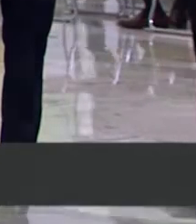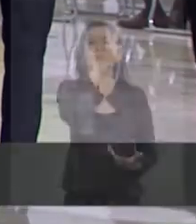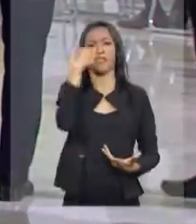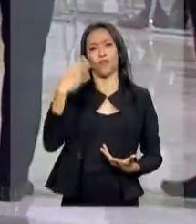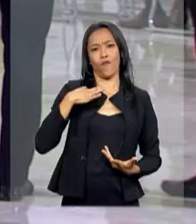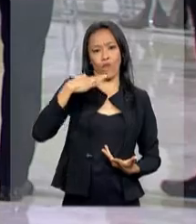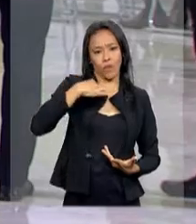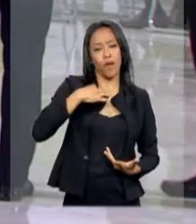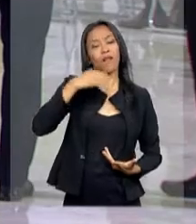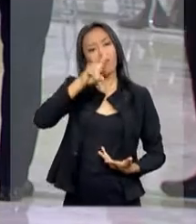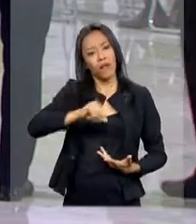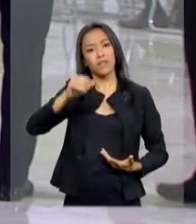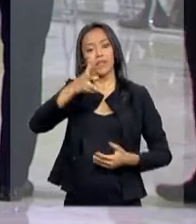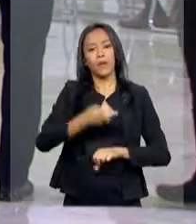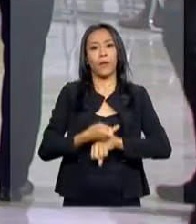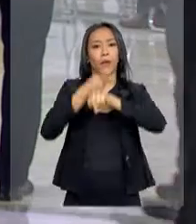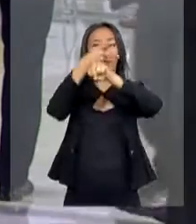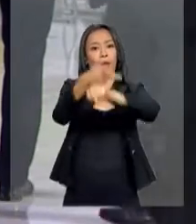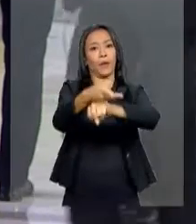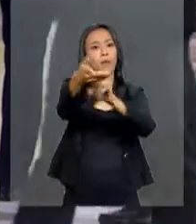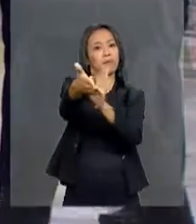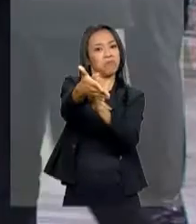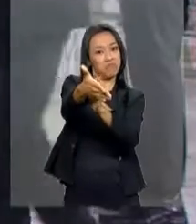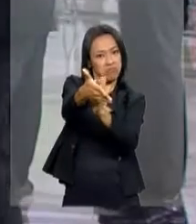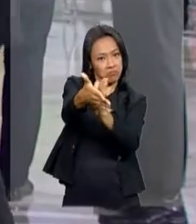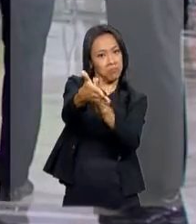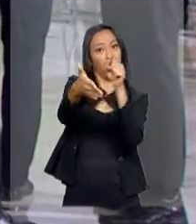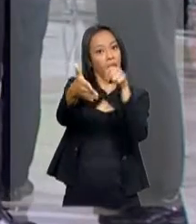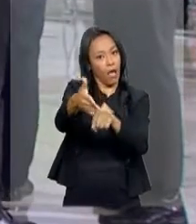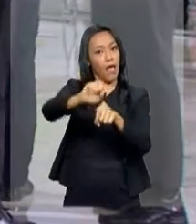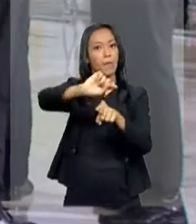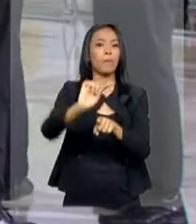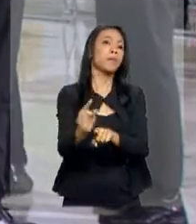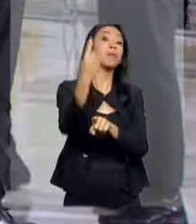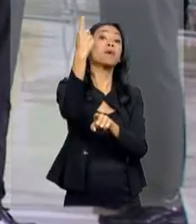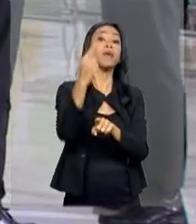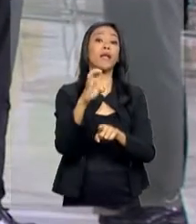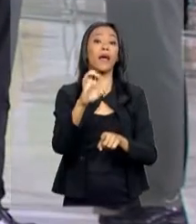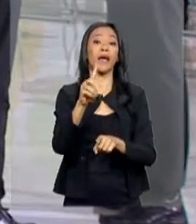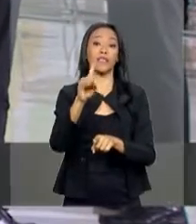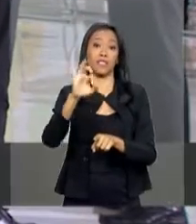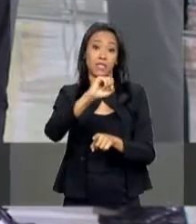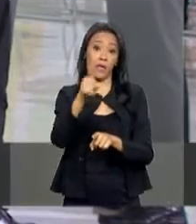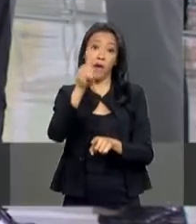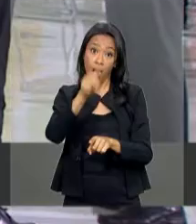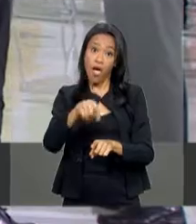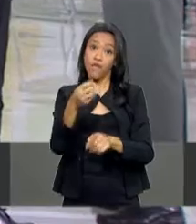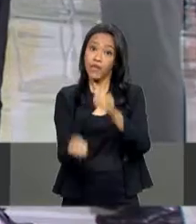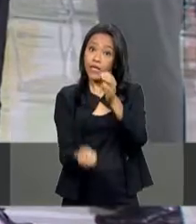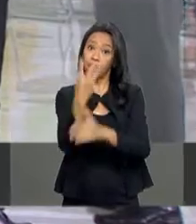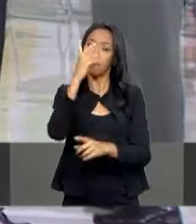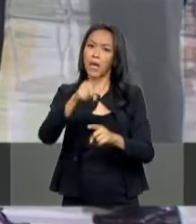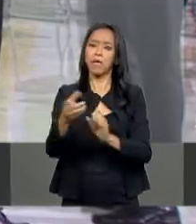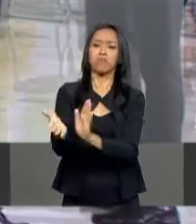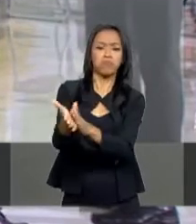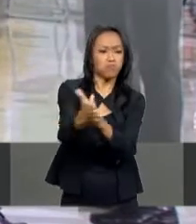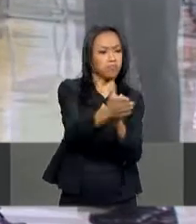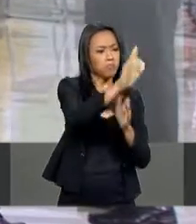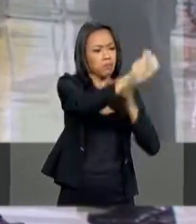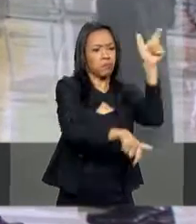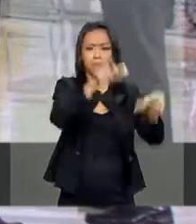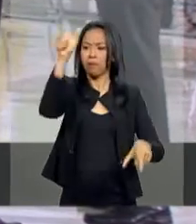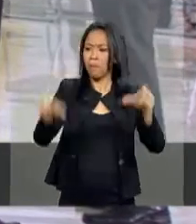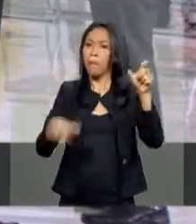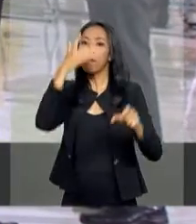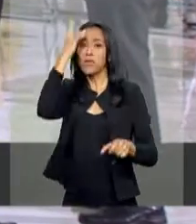será entregue o Prêmio Viva Voluntário. Esta é a primeira edição do prêmio criado para reconhecer a atuação de cidadãos